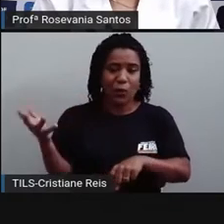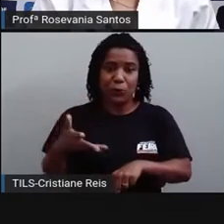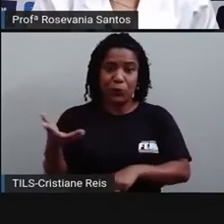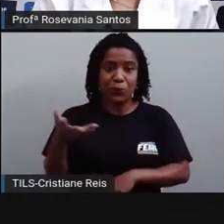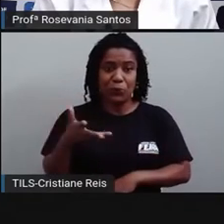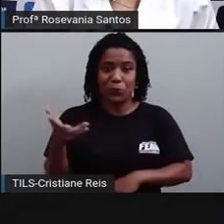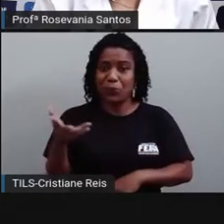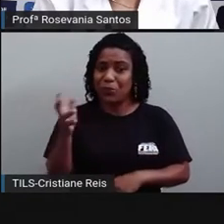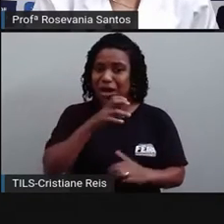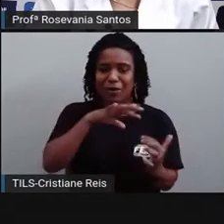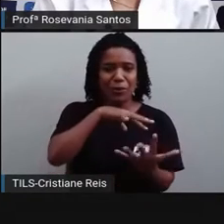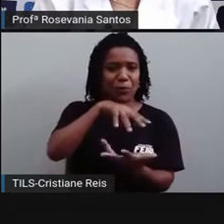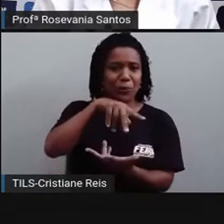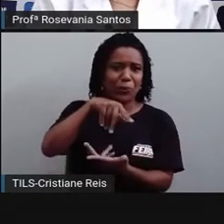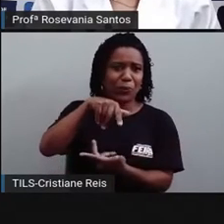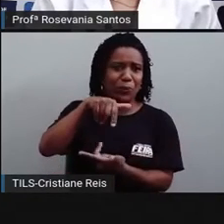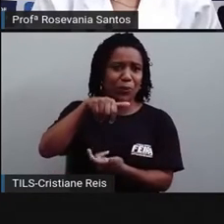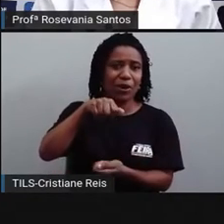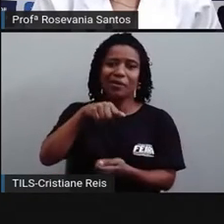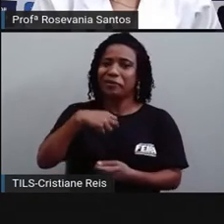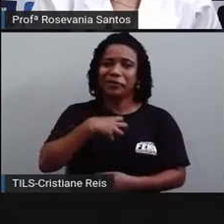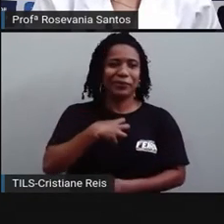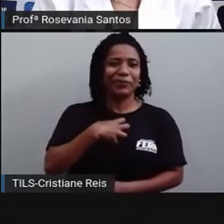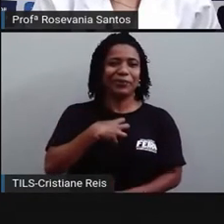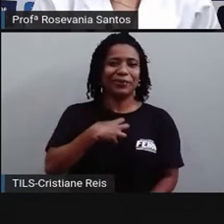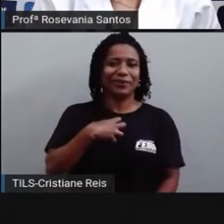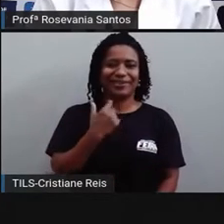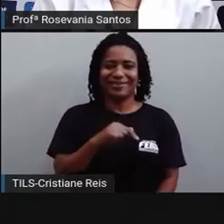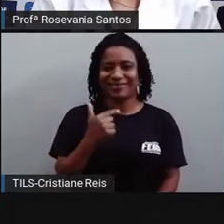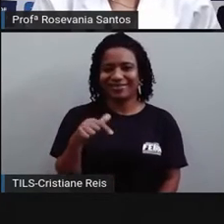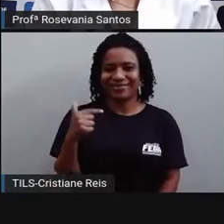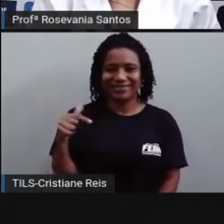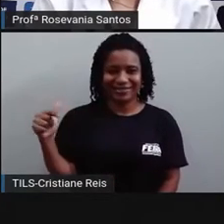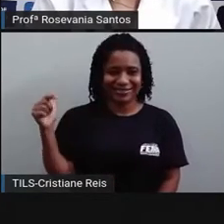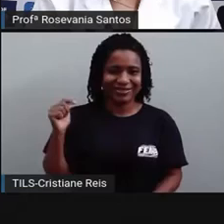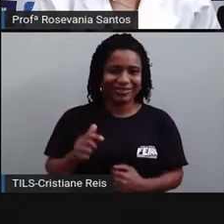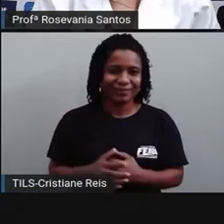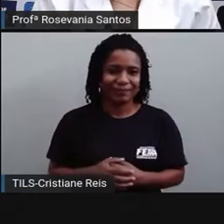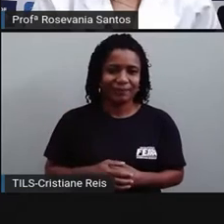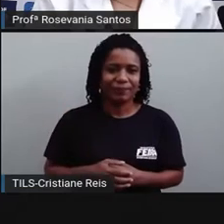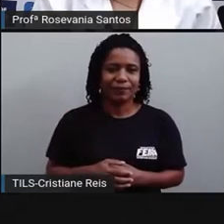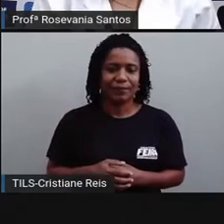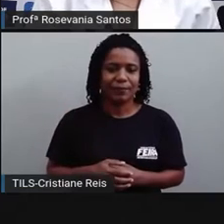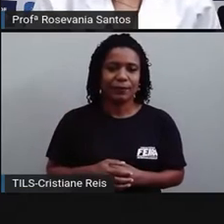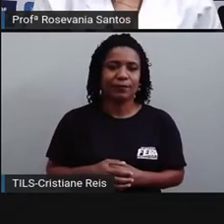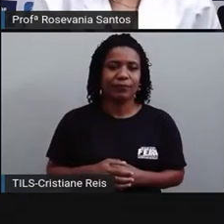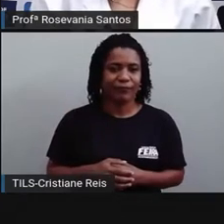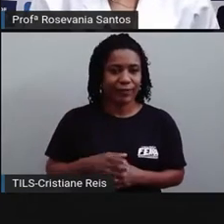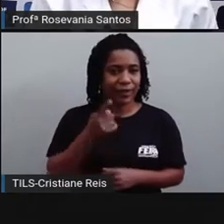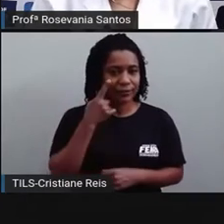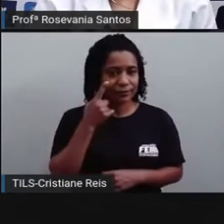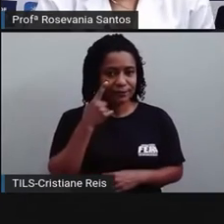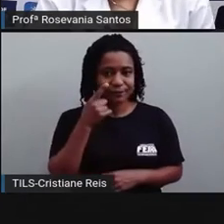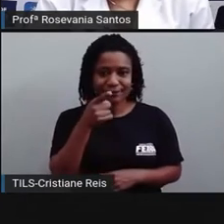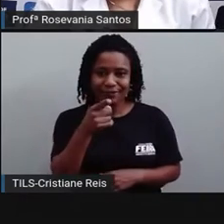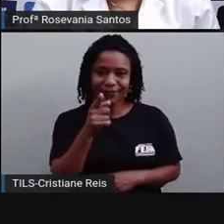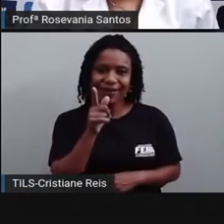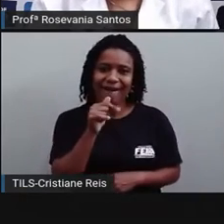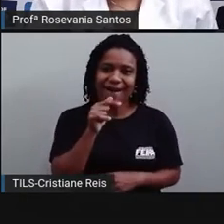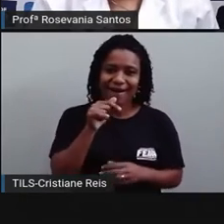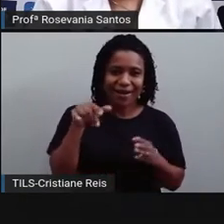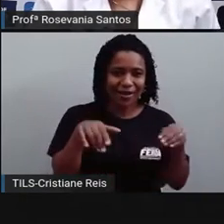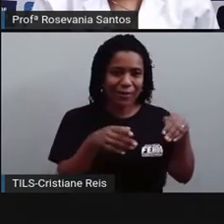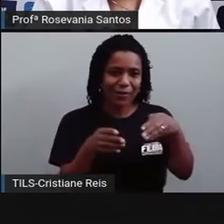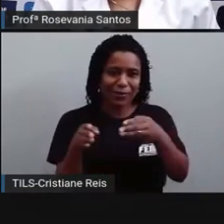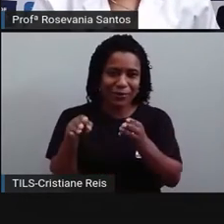coisa mesmo para a gente estar percebendo. Então, vocês vão vendo aí, a gente percebe até alguns rios. Olha o cantinho